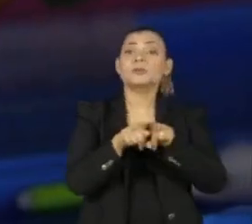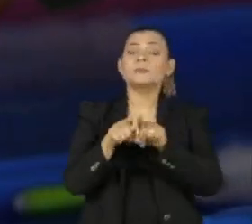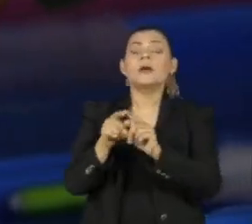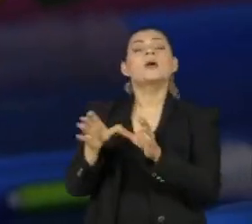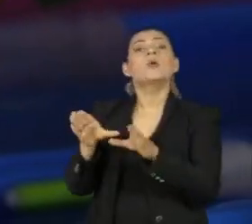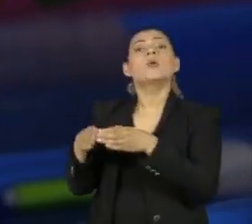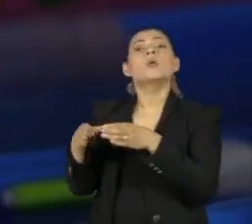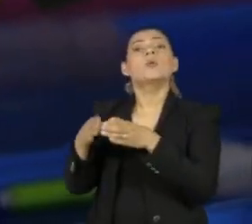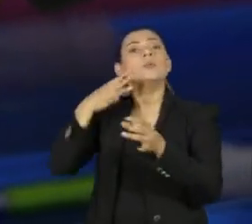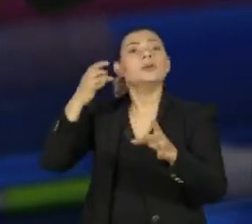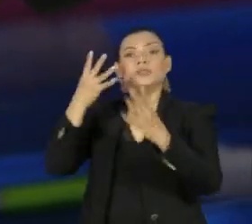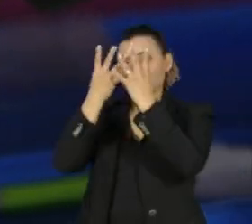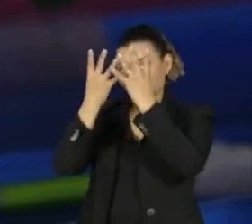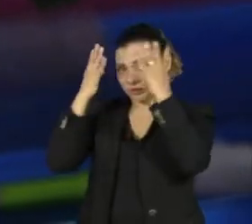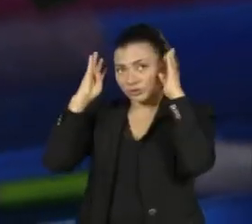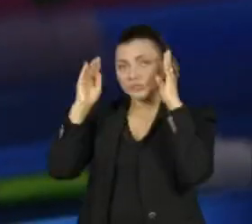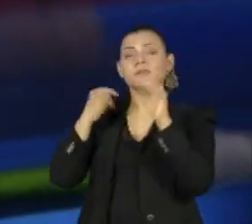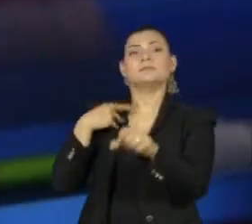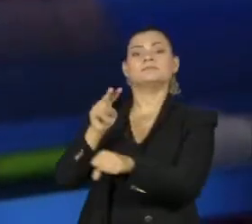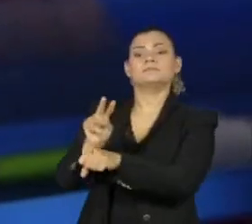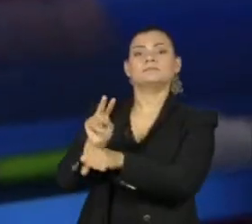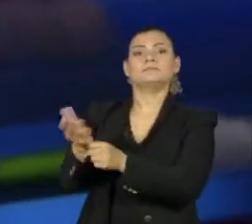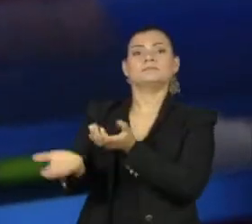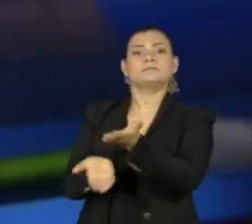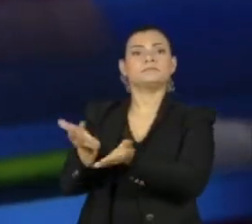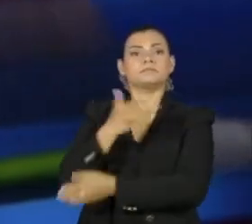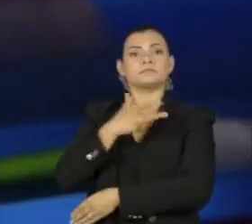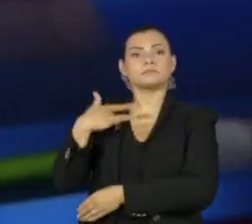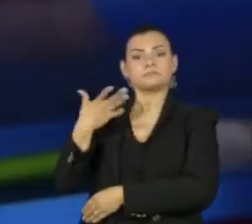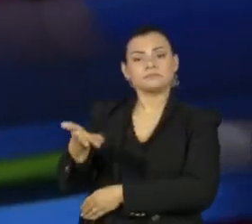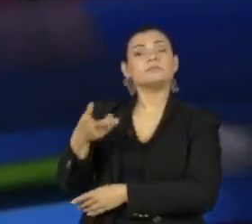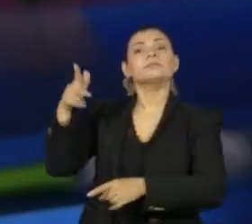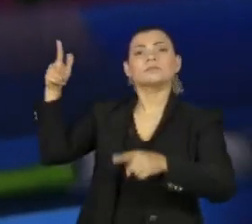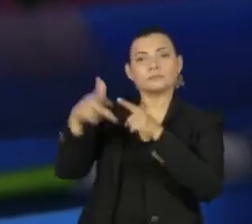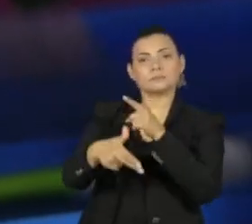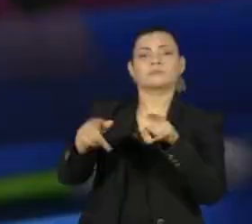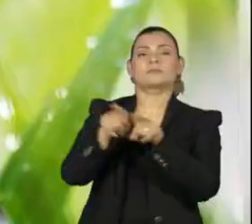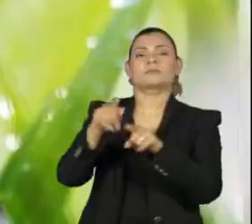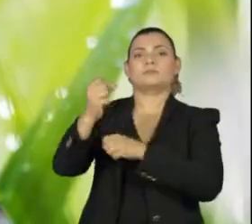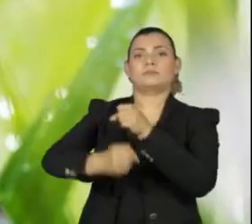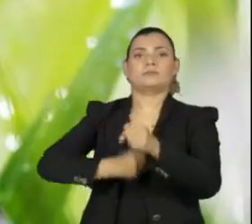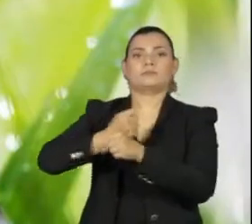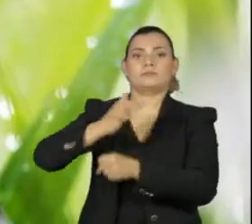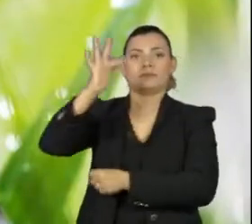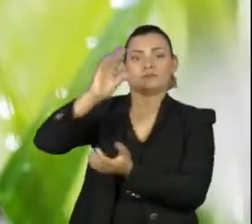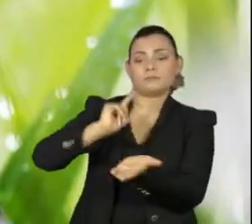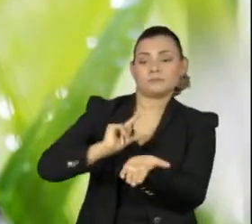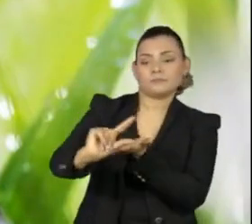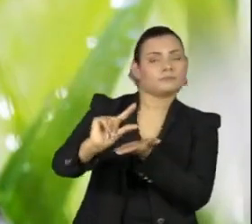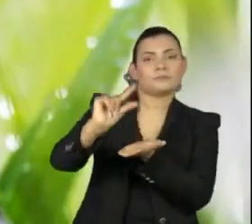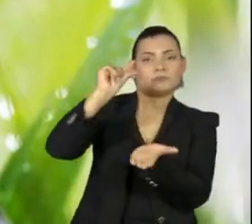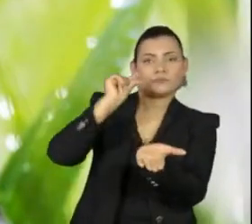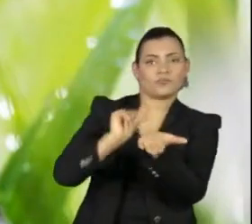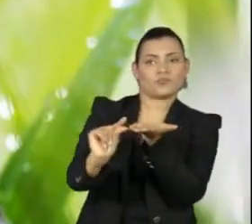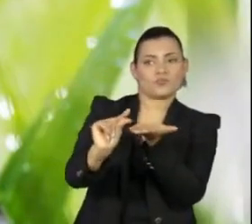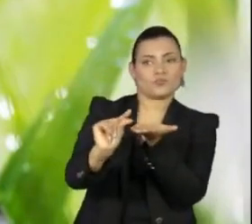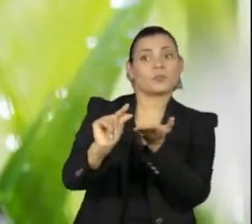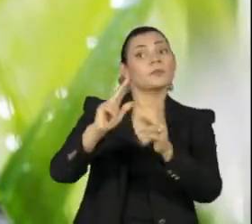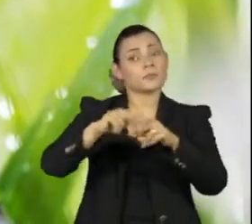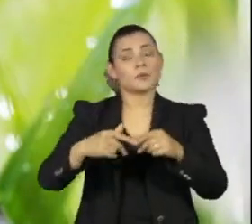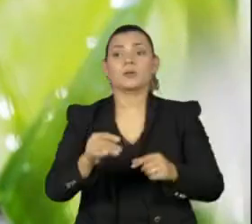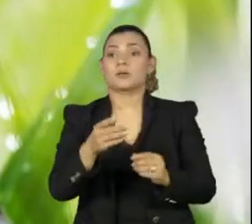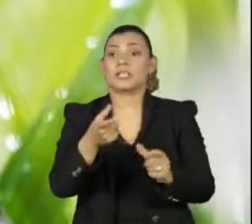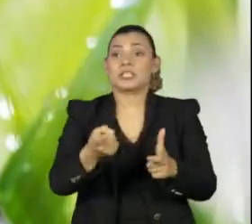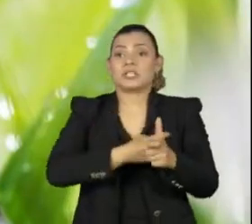também sofreram um corte da mesma magnitude no orçamento do ano que vem. Vai refletir no maior endividamento.